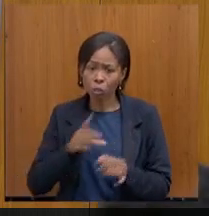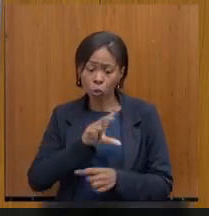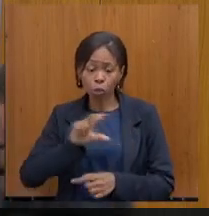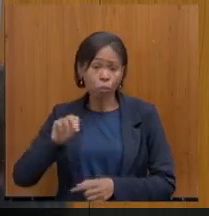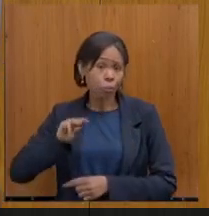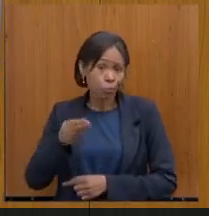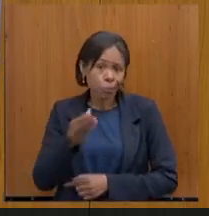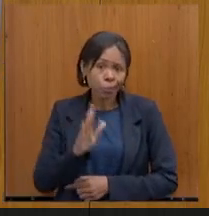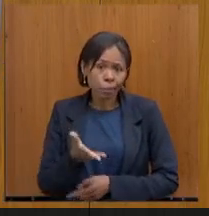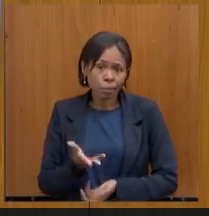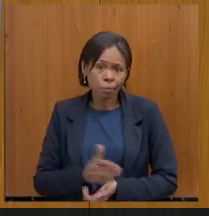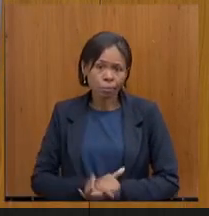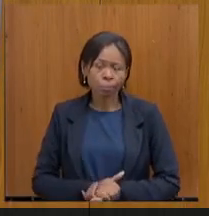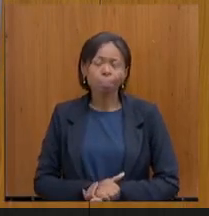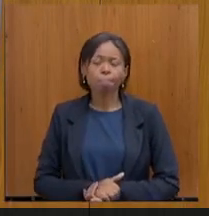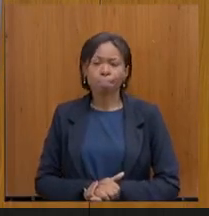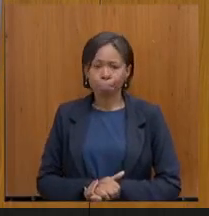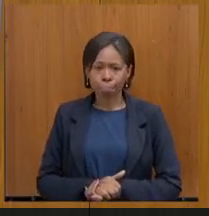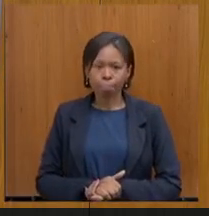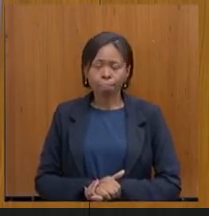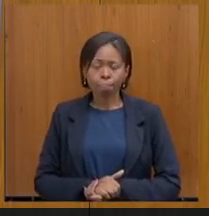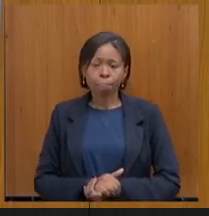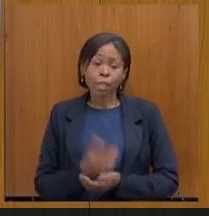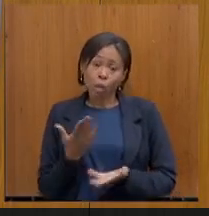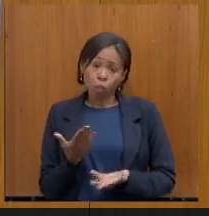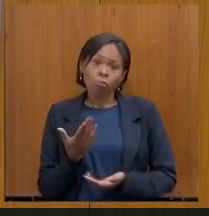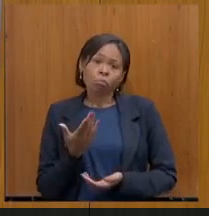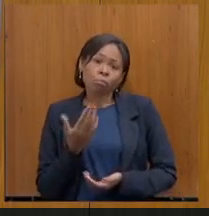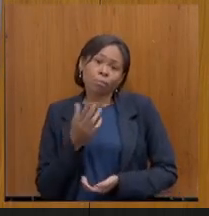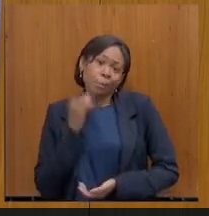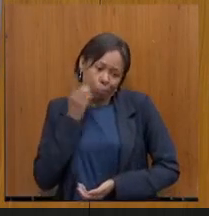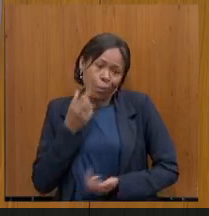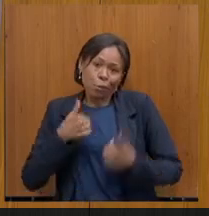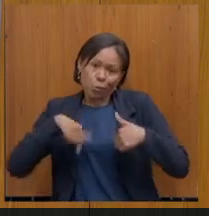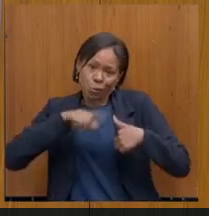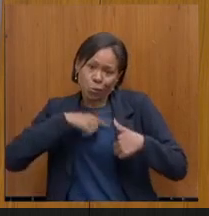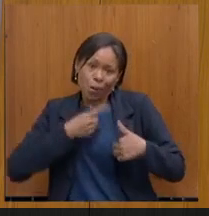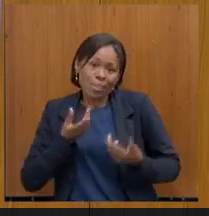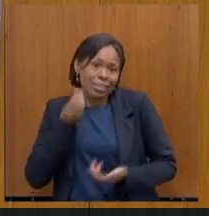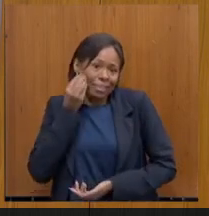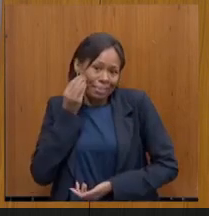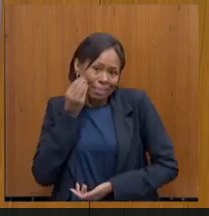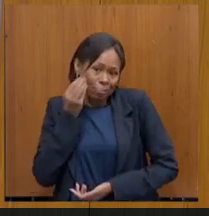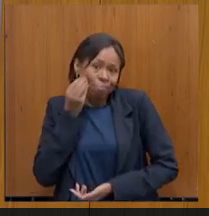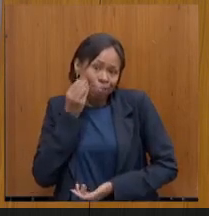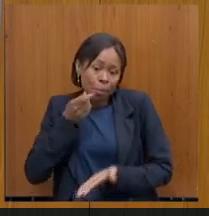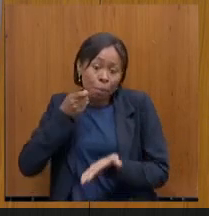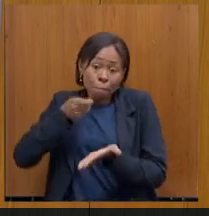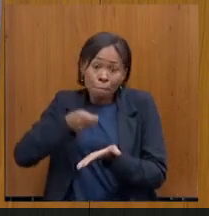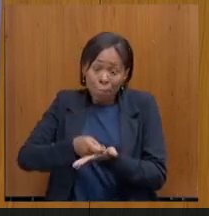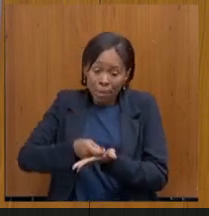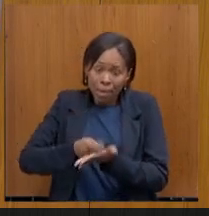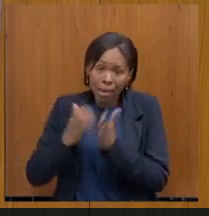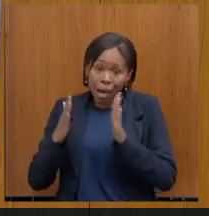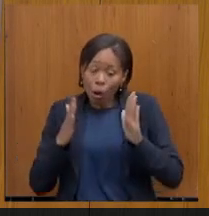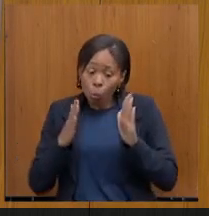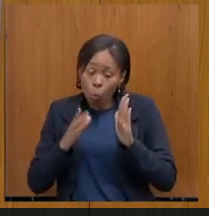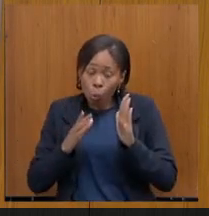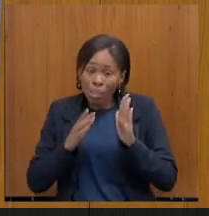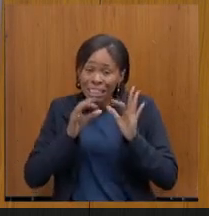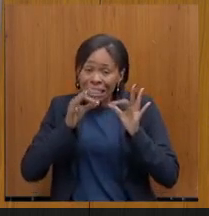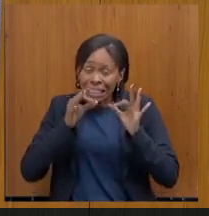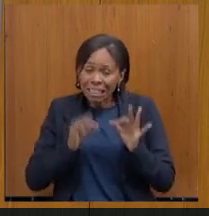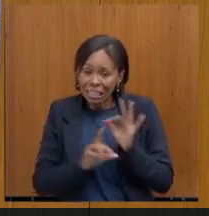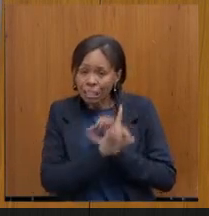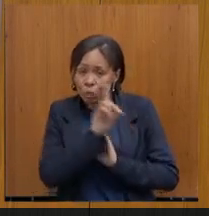responder? Sim. Deputado, a gente está buscando é isso. A nossa busca é exatamente isso. A grande questão